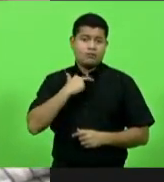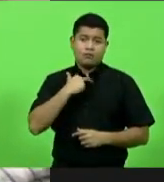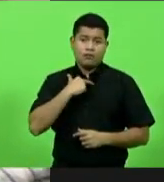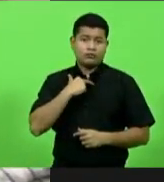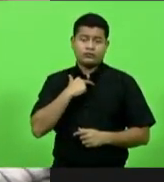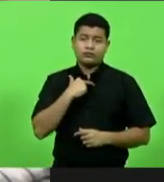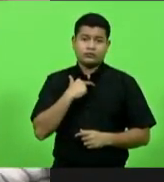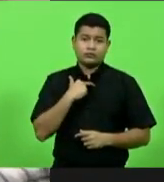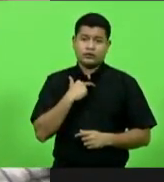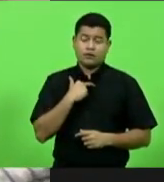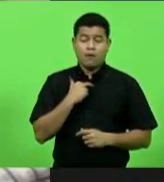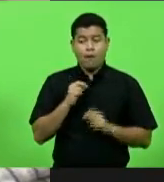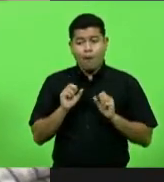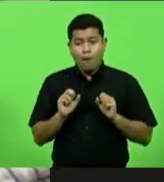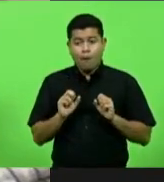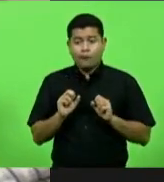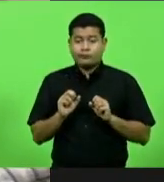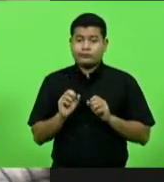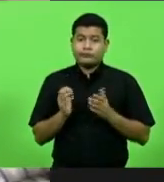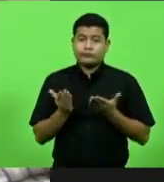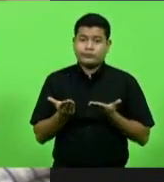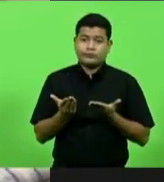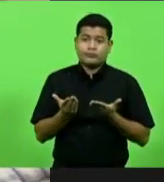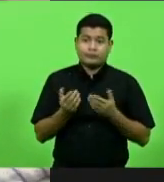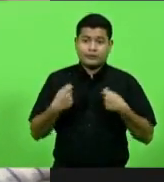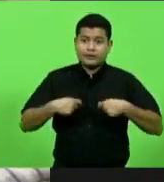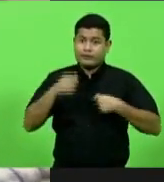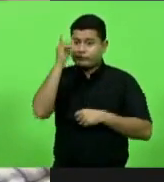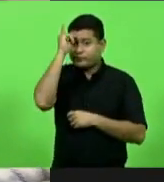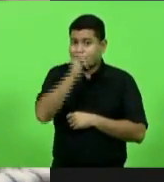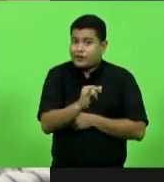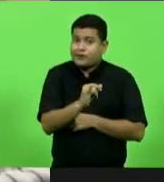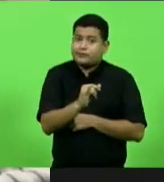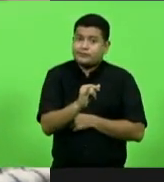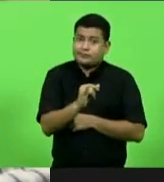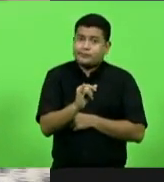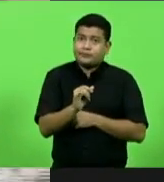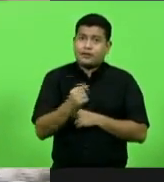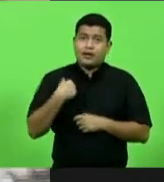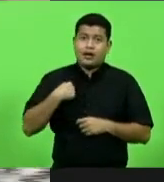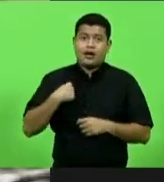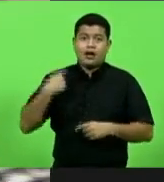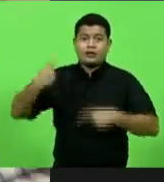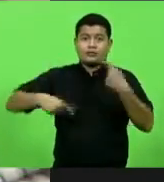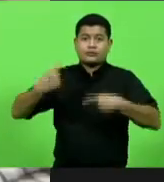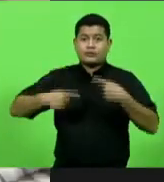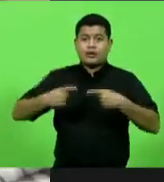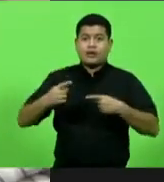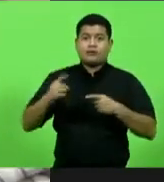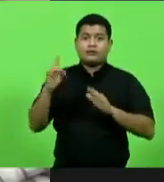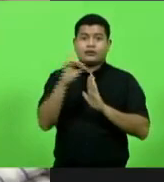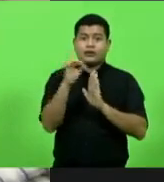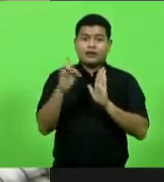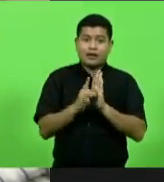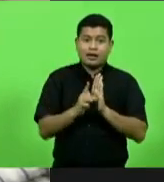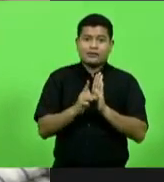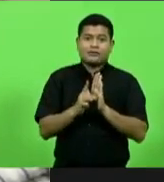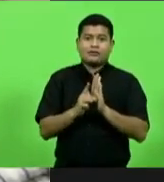deveria, pelo menos, fazer a discussão do decreto legislativo sem passar pela CXJ.